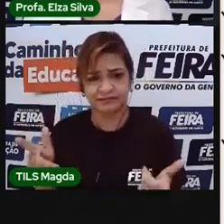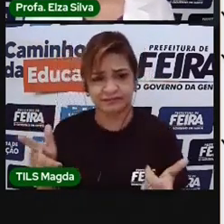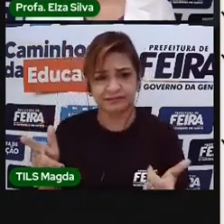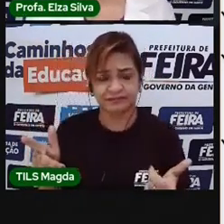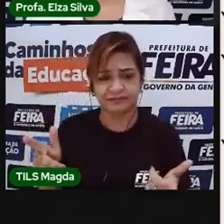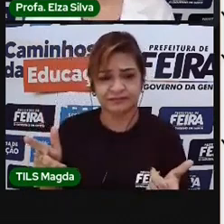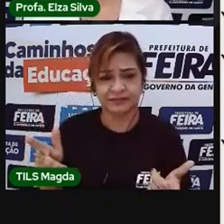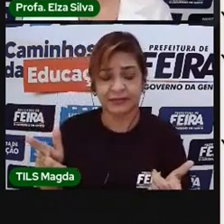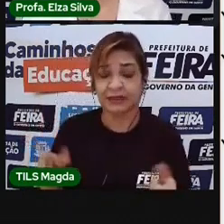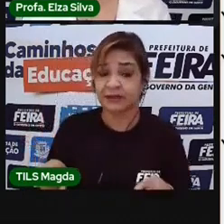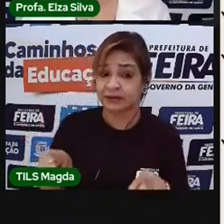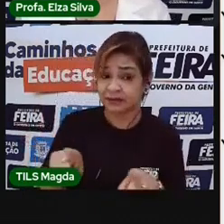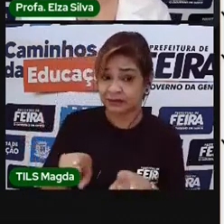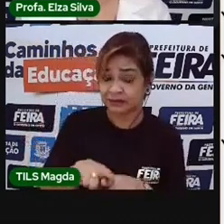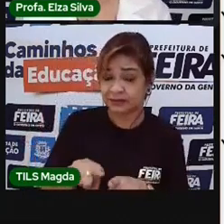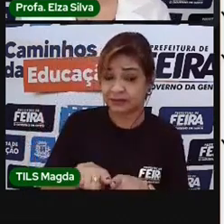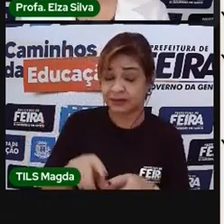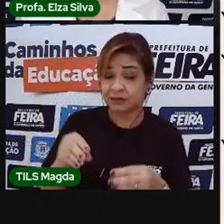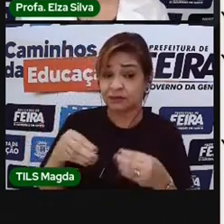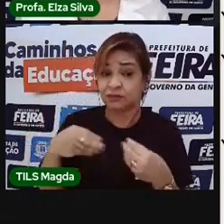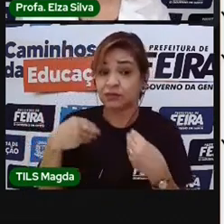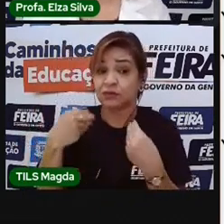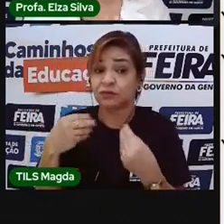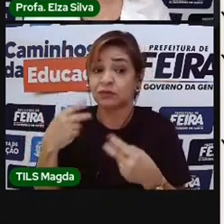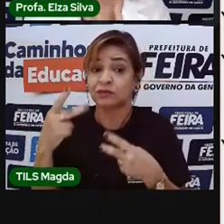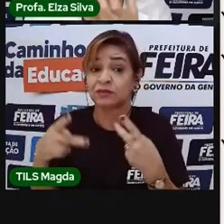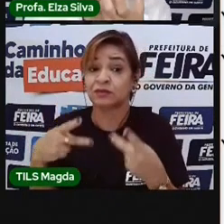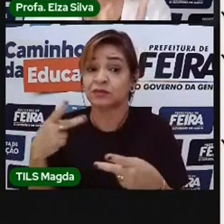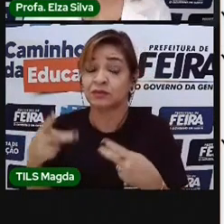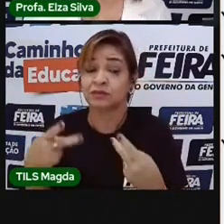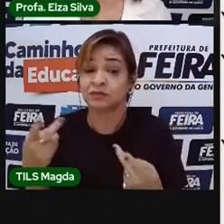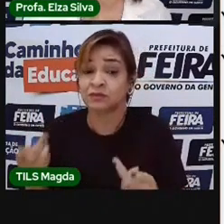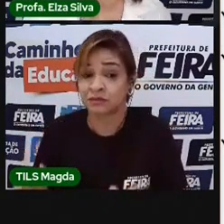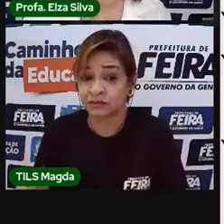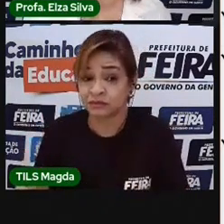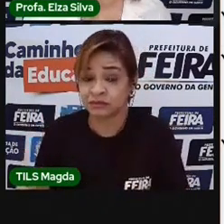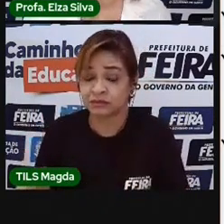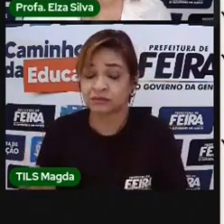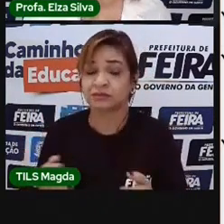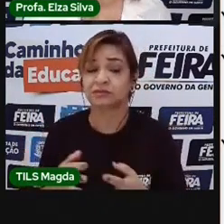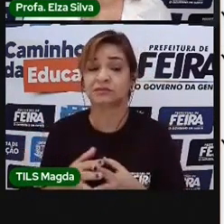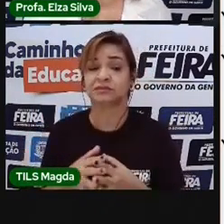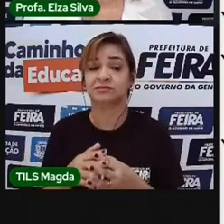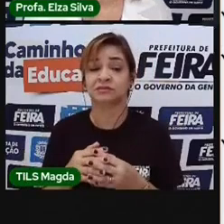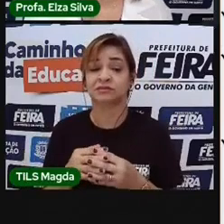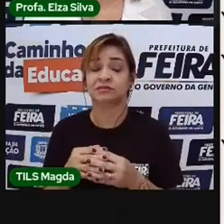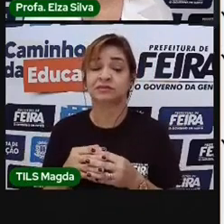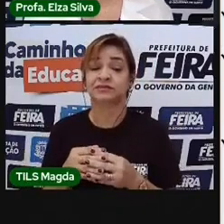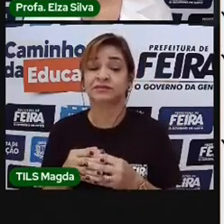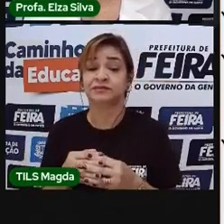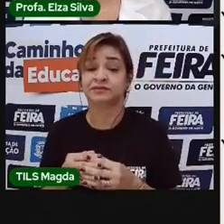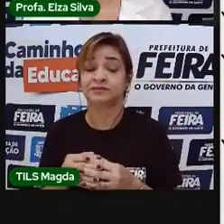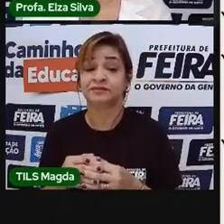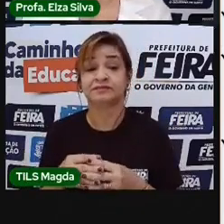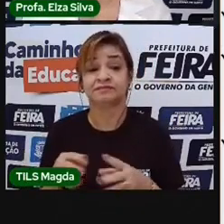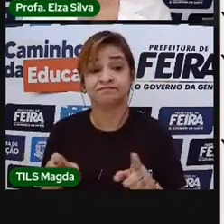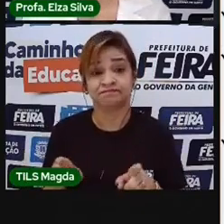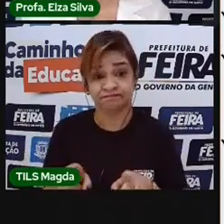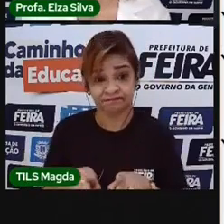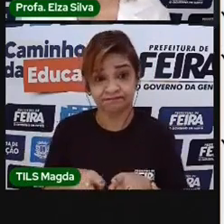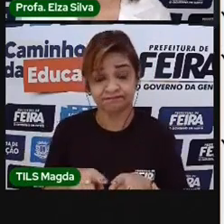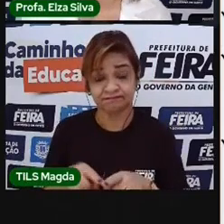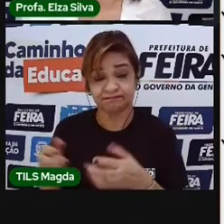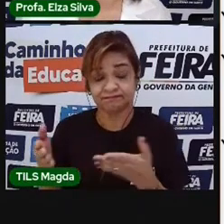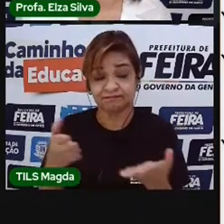uma modificação na pronúncia, ou seja, na maneira de falar. Isso é que eu